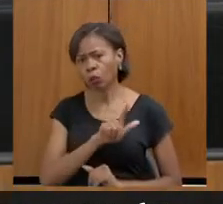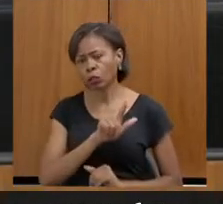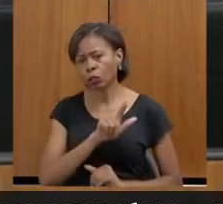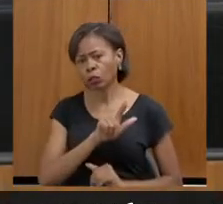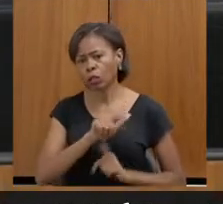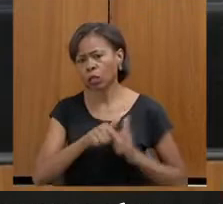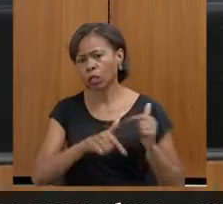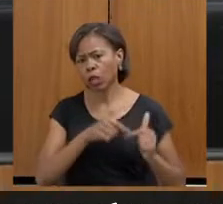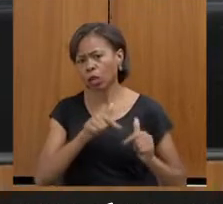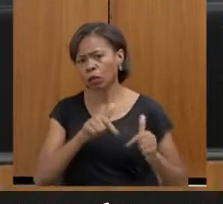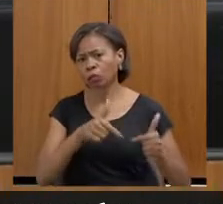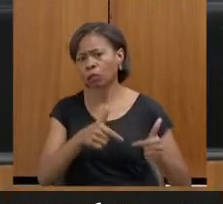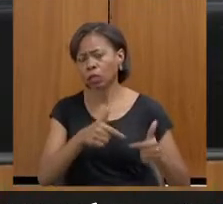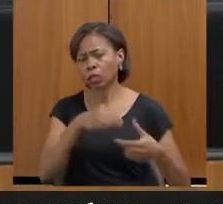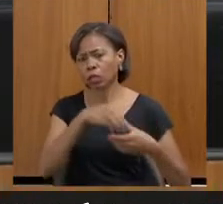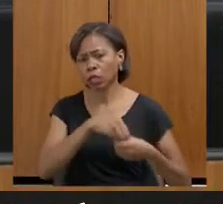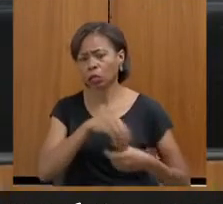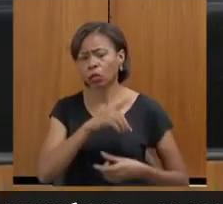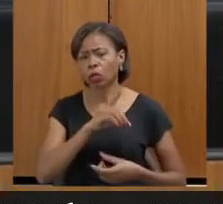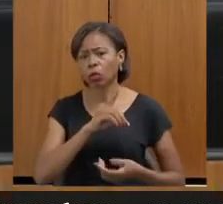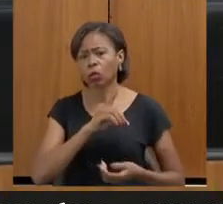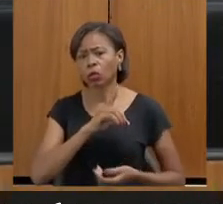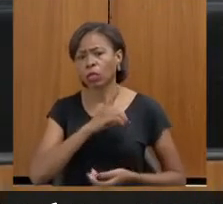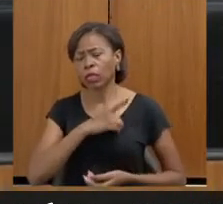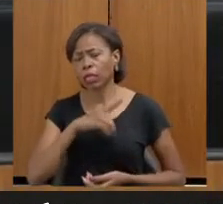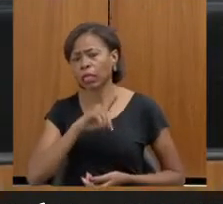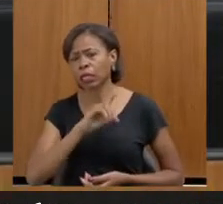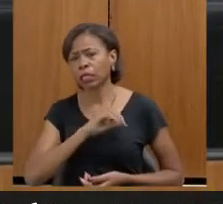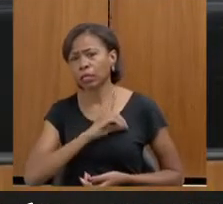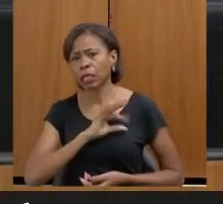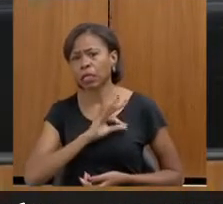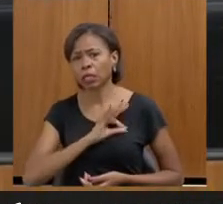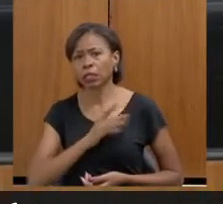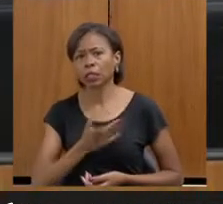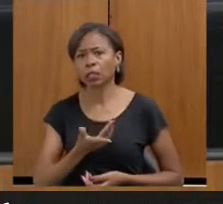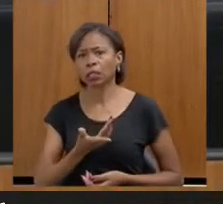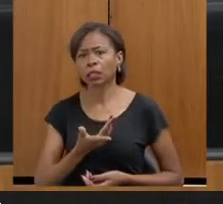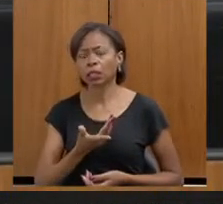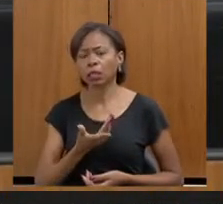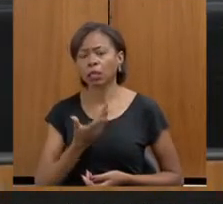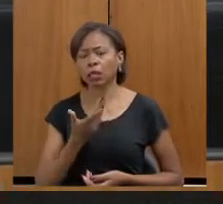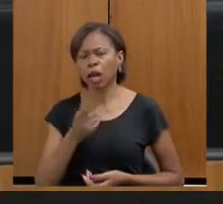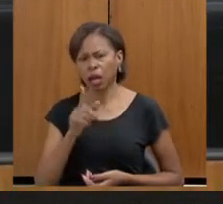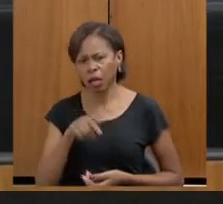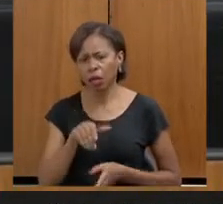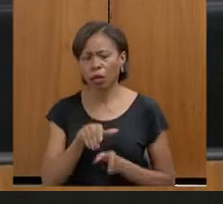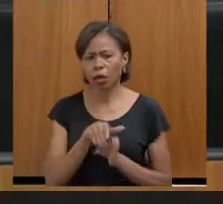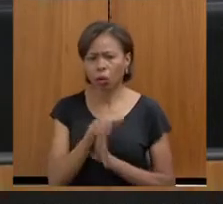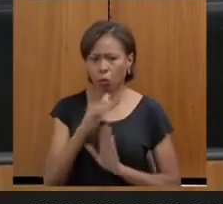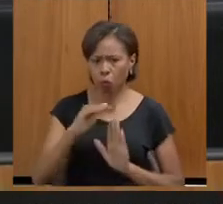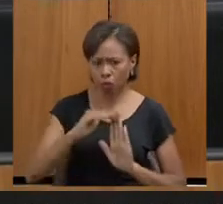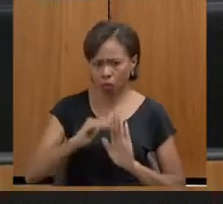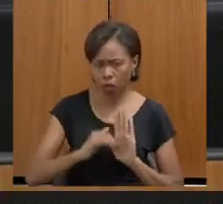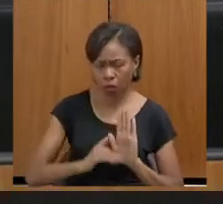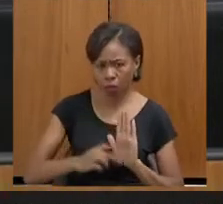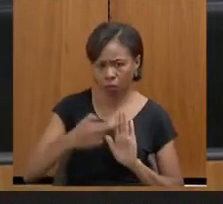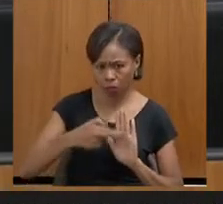delegacias, dentro das DEANs, do plantão? Isso é uma diretriz, é um protocolo